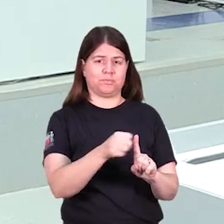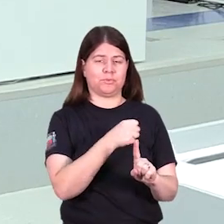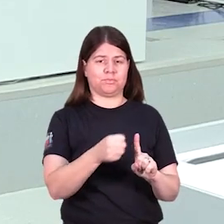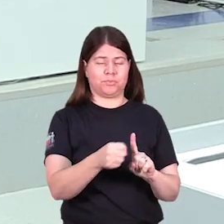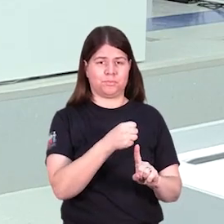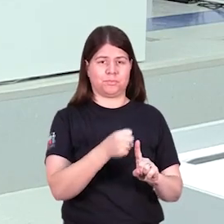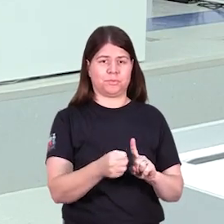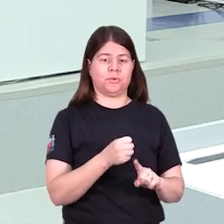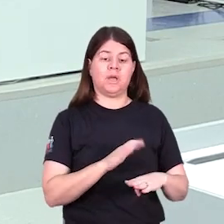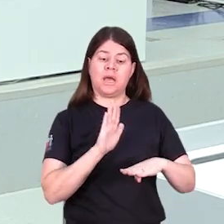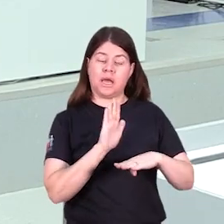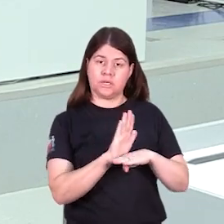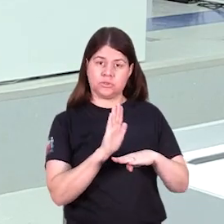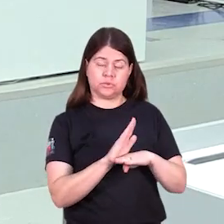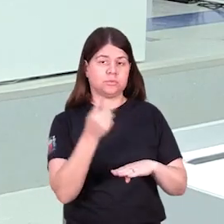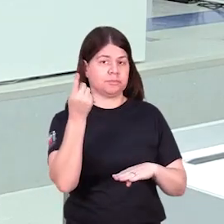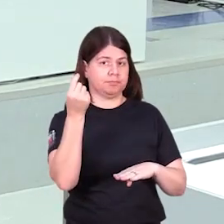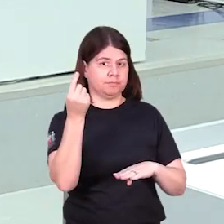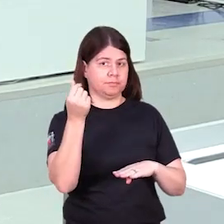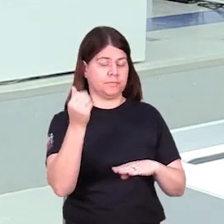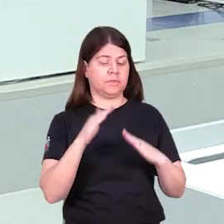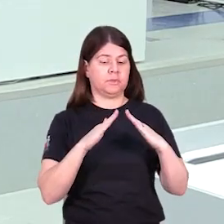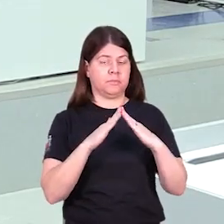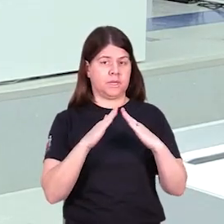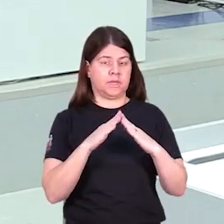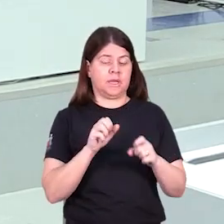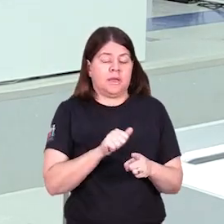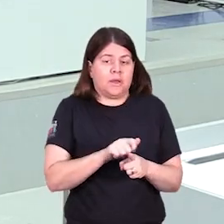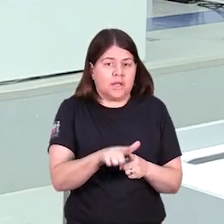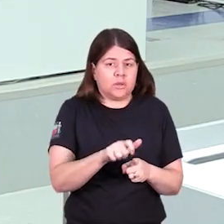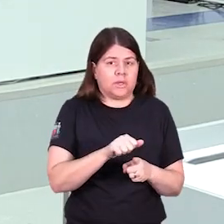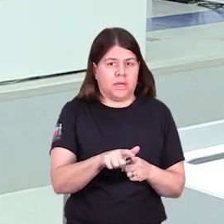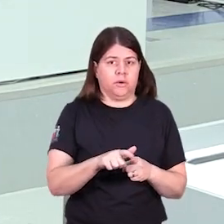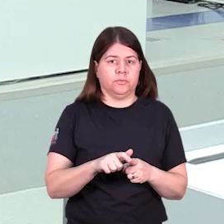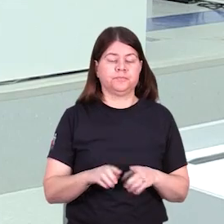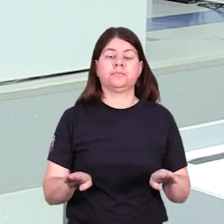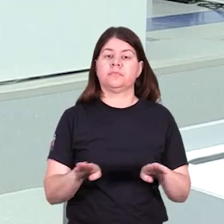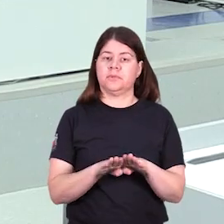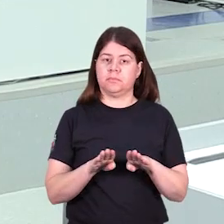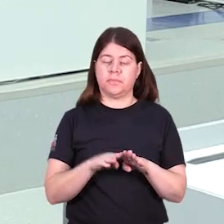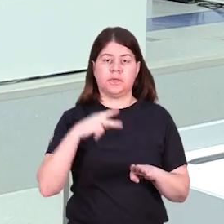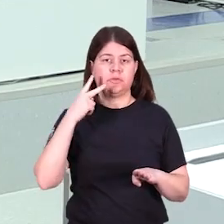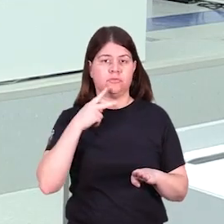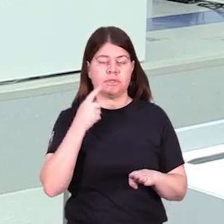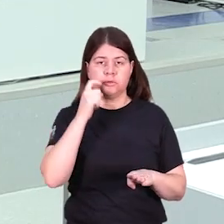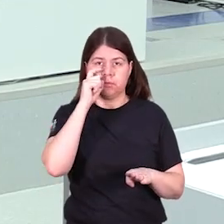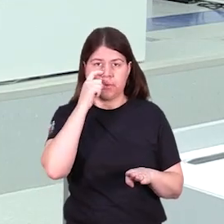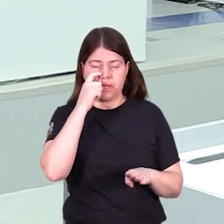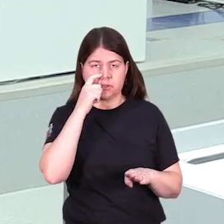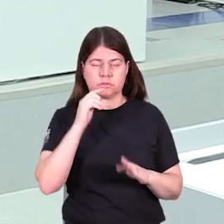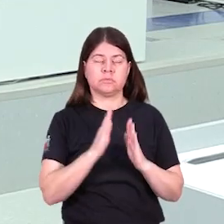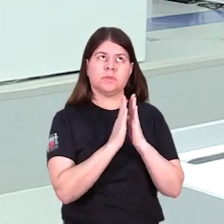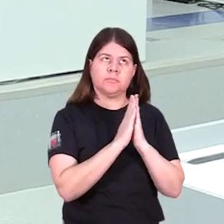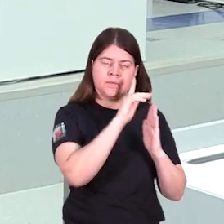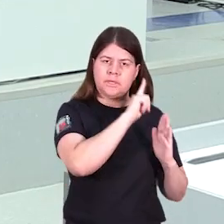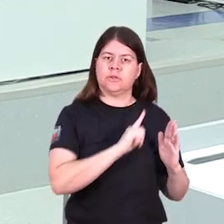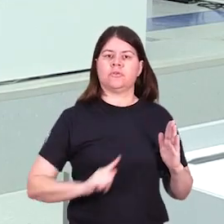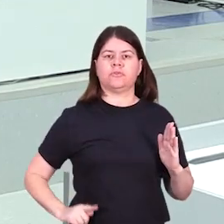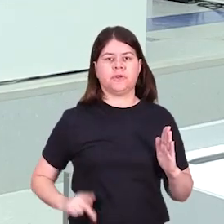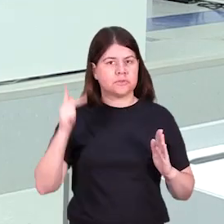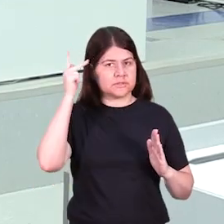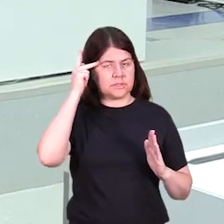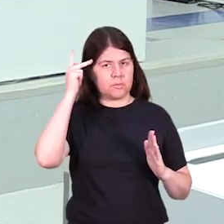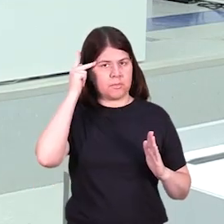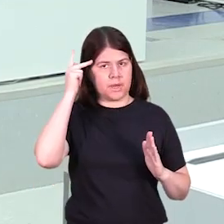-moradia para mulheres vítimas de violência doméstica. E também a moção do vereador Madson Henrique, que é de apelo ao governo do Estado